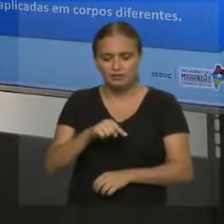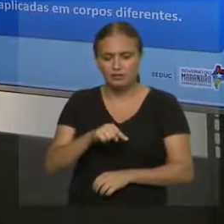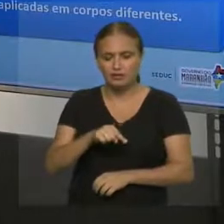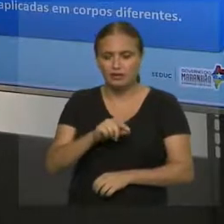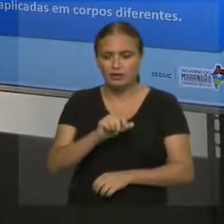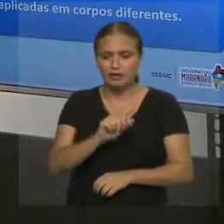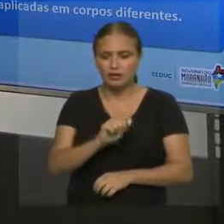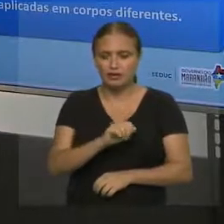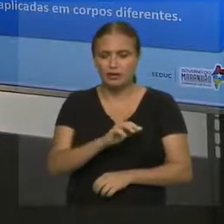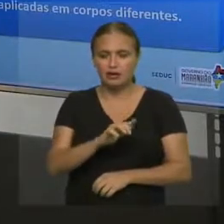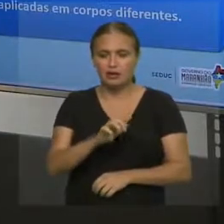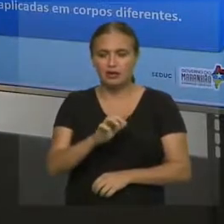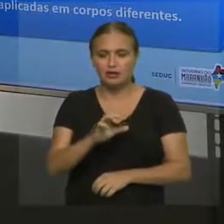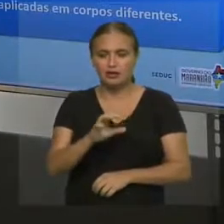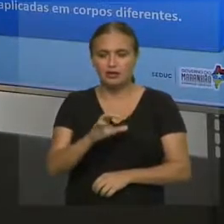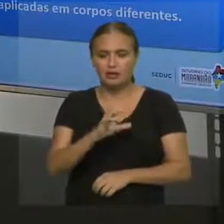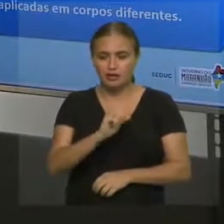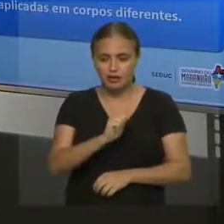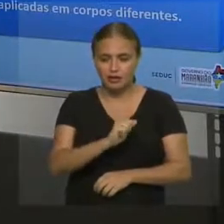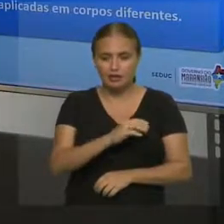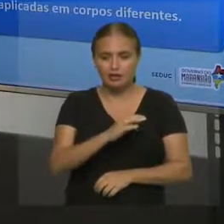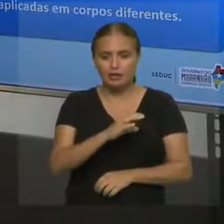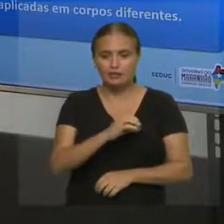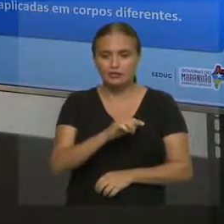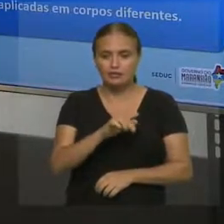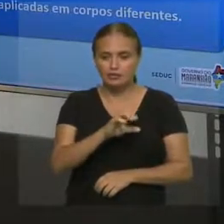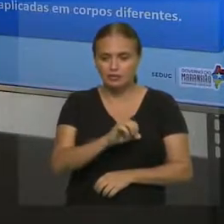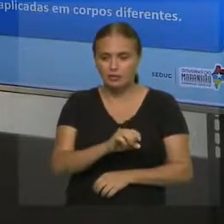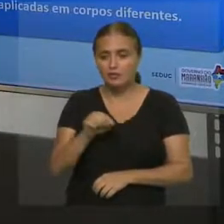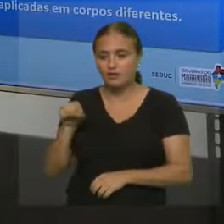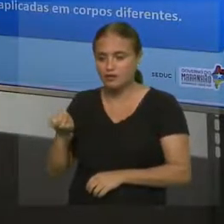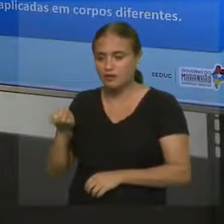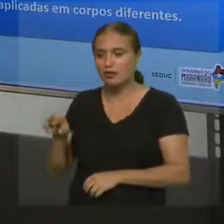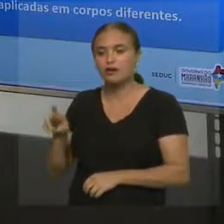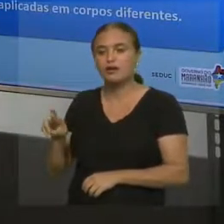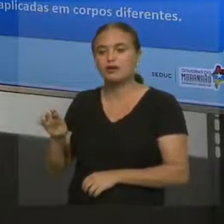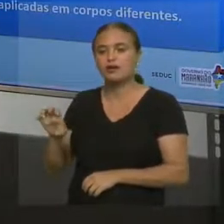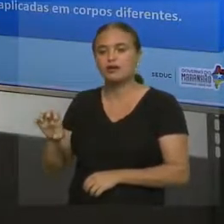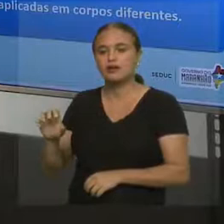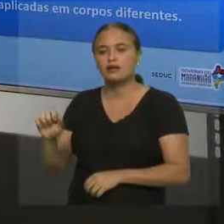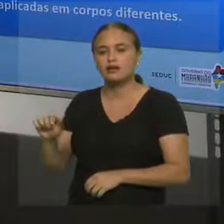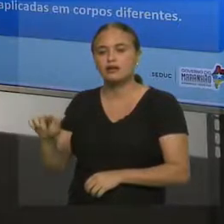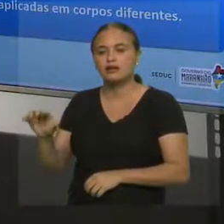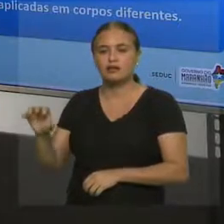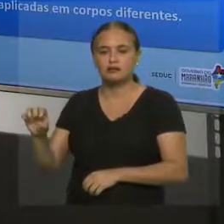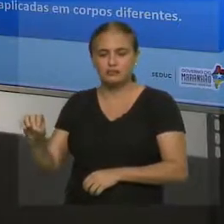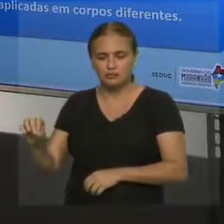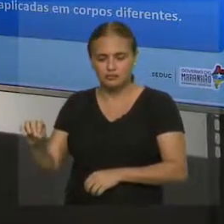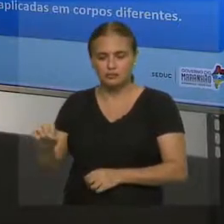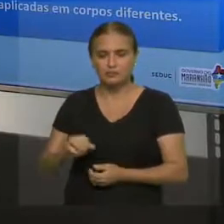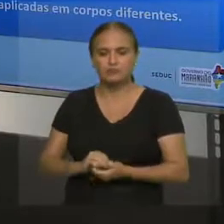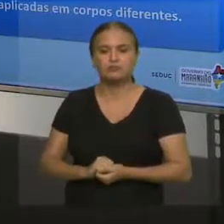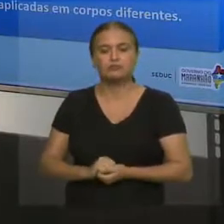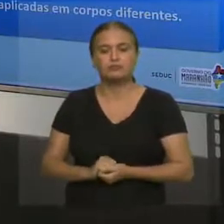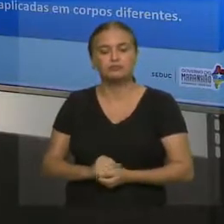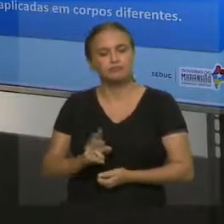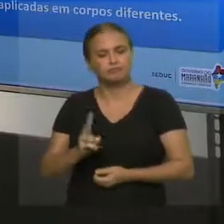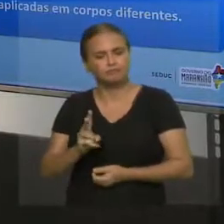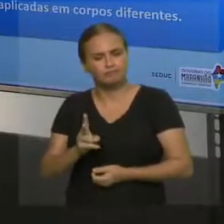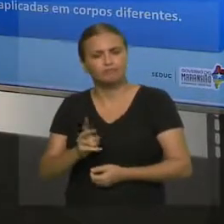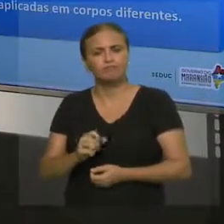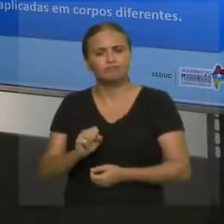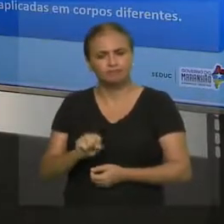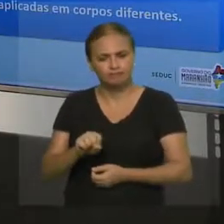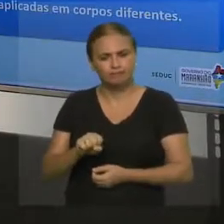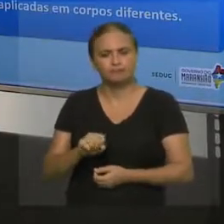sempre. Não conheço exceção para isso. Então, ah não, é de vez, sempre tem ação e